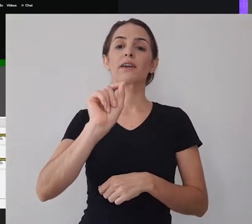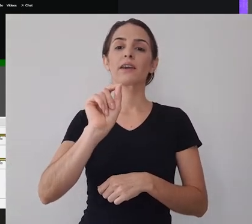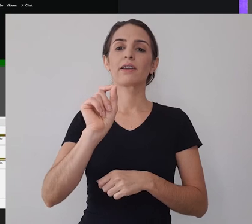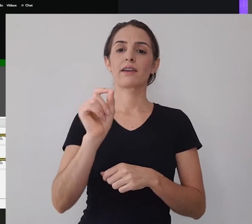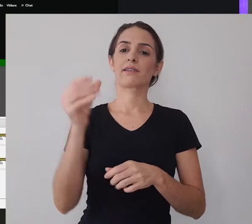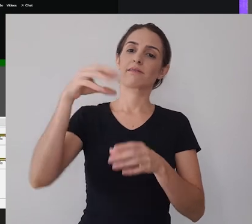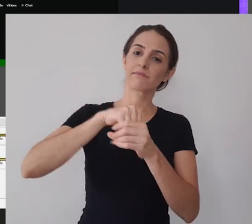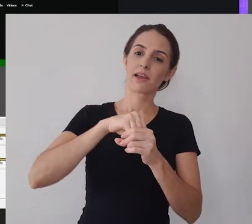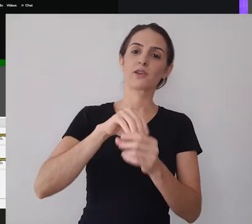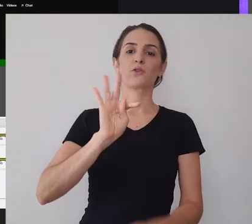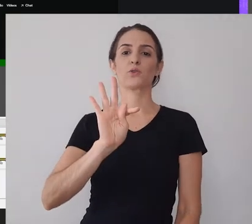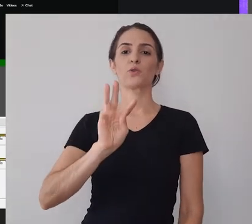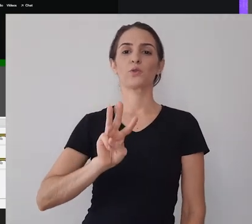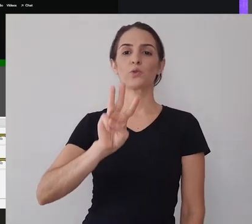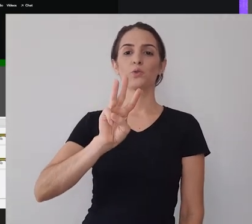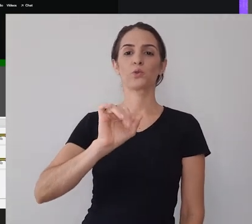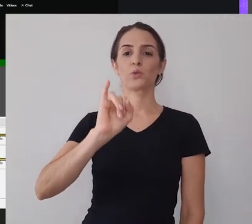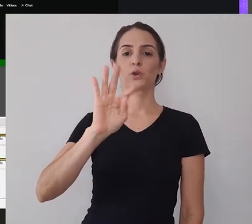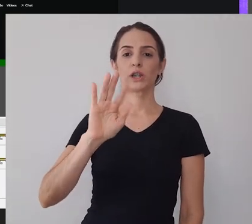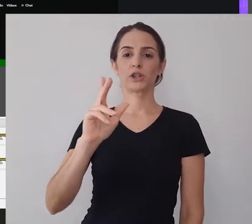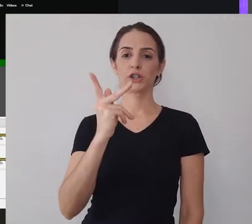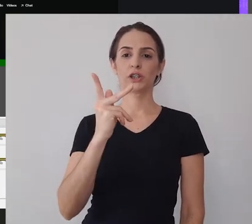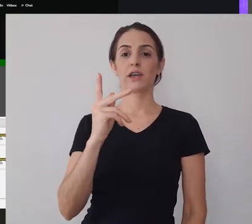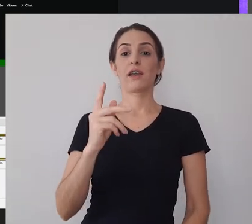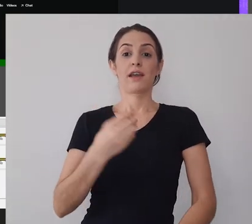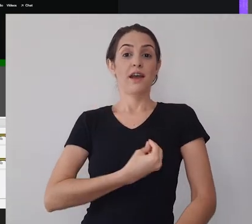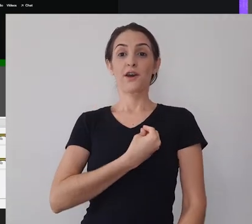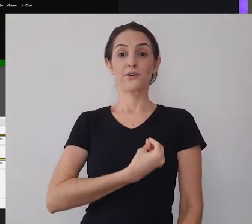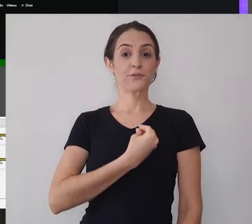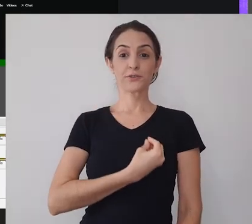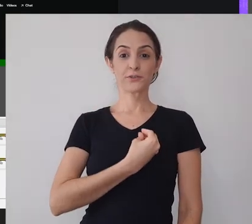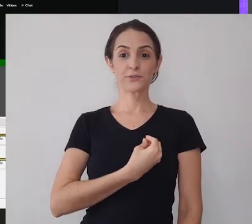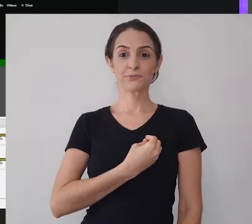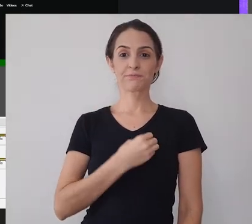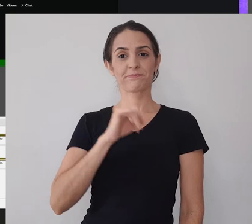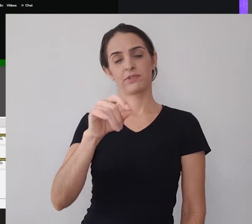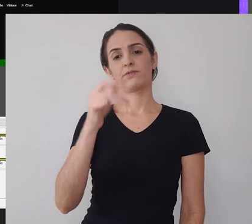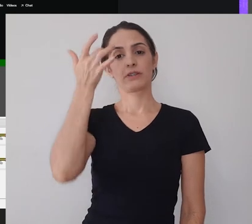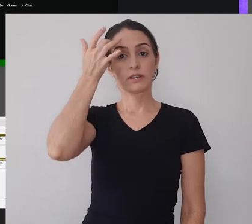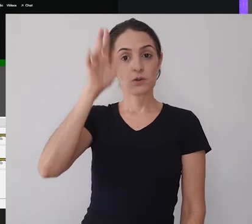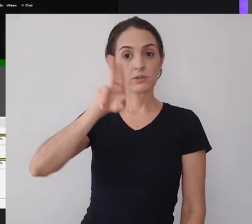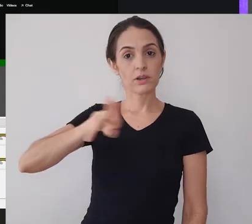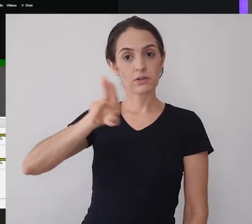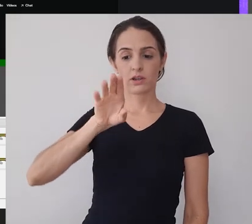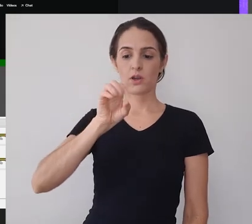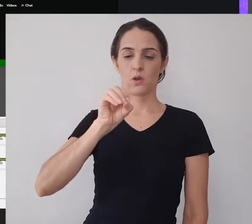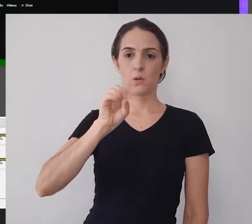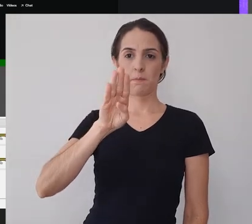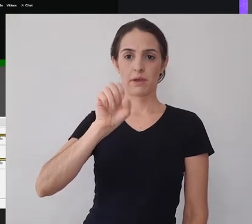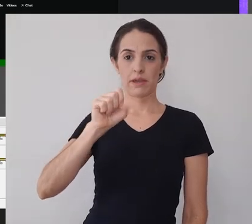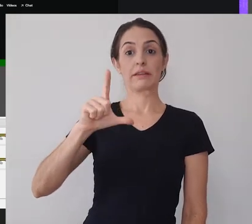enviado para o seu canal do Twitch e você estará ao vivo. Caso você tenha dúvidas de como o OBS